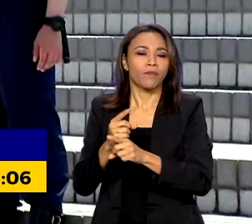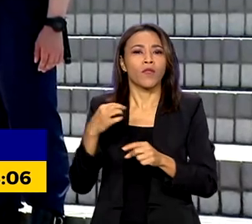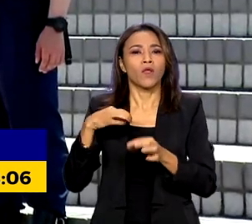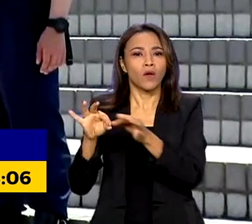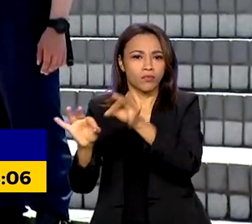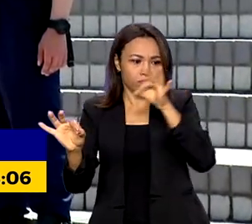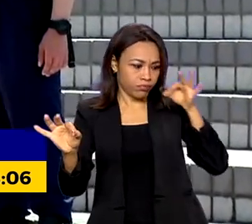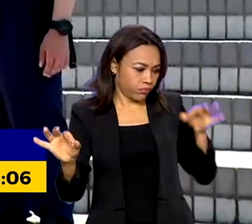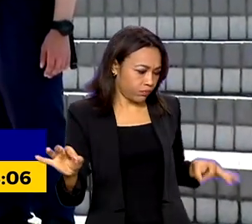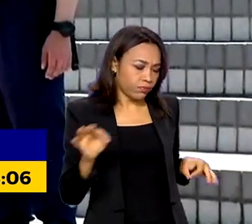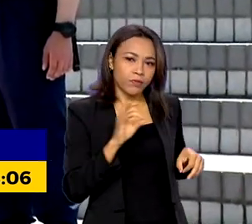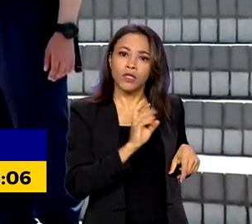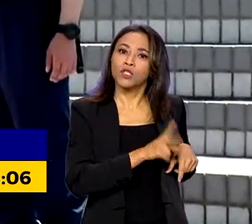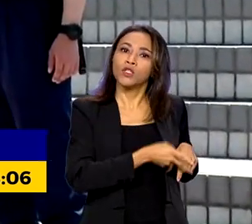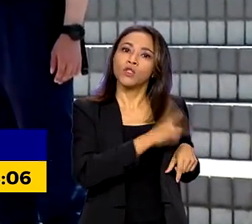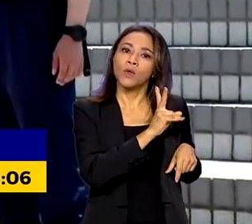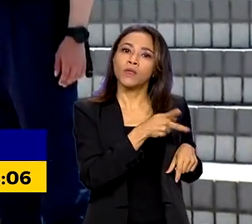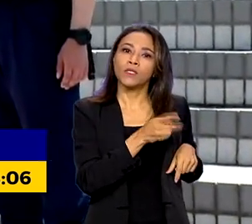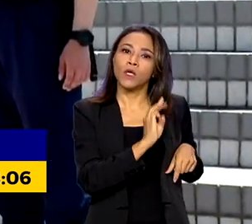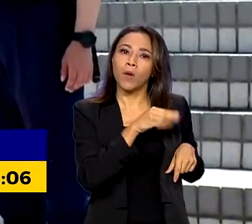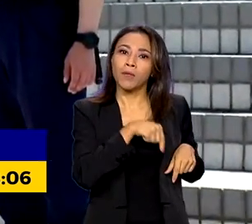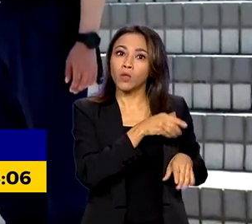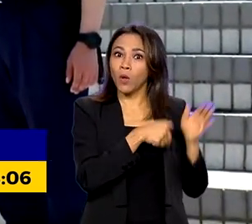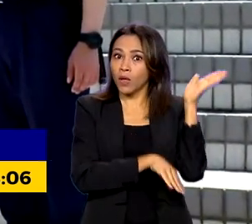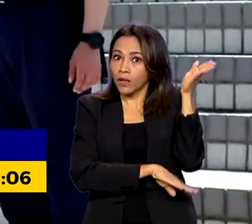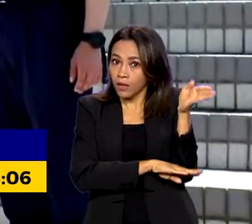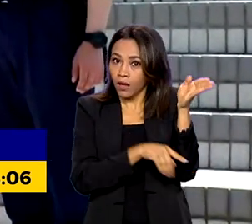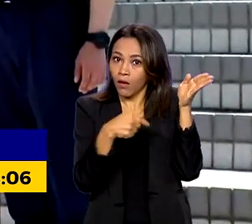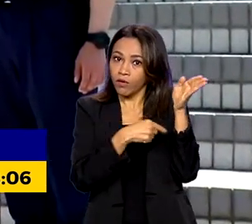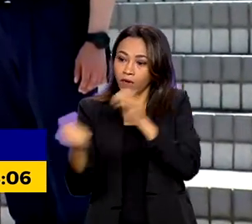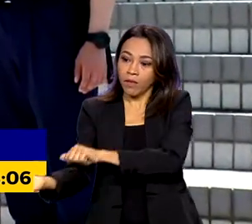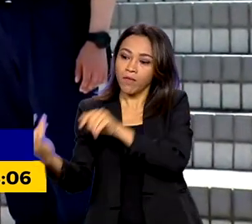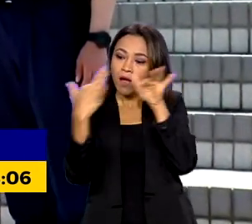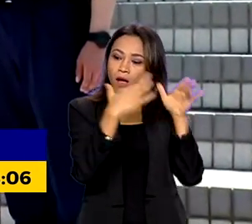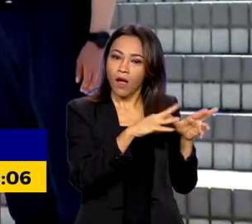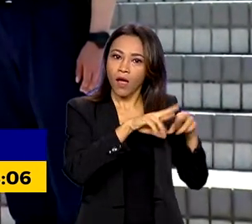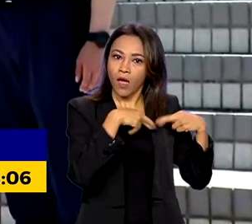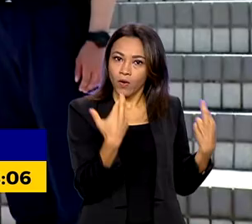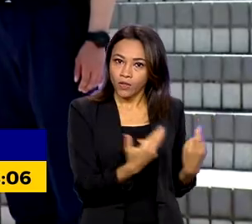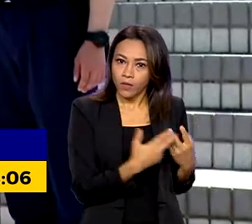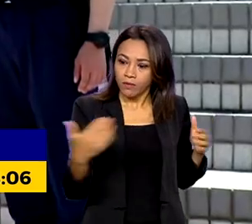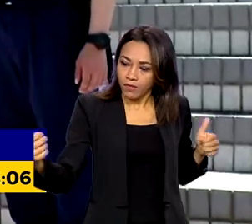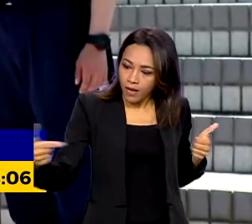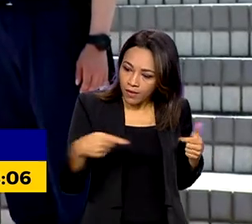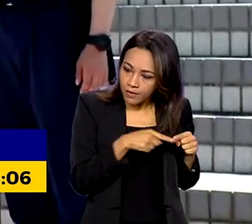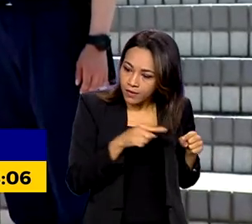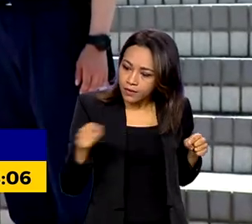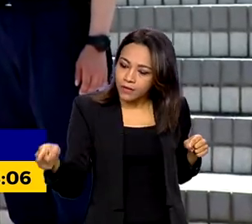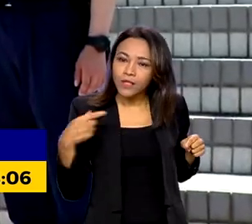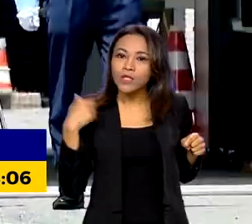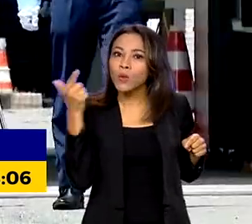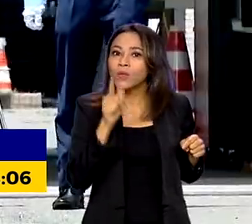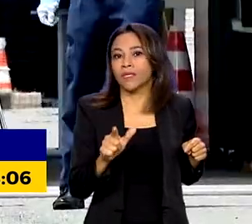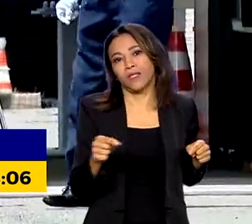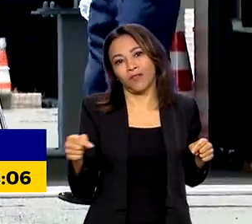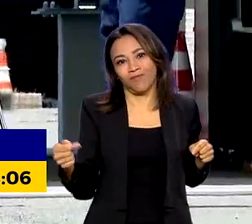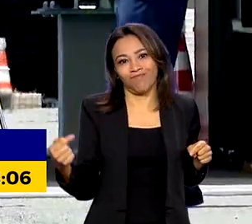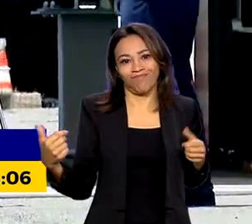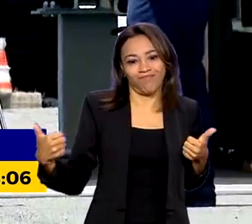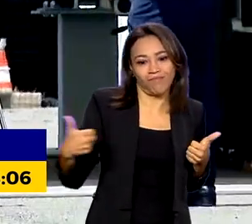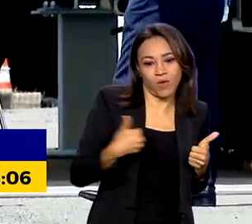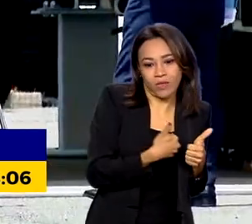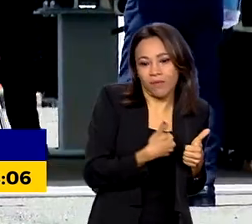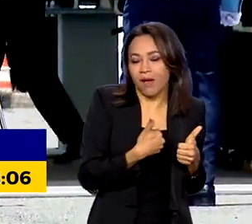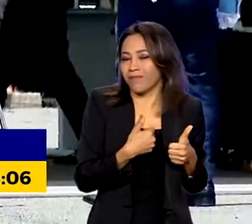quilômetros do hotel que vai sediar a cúpula do G7. E isso é o mais próximo que conseguimos chegar. Carros e